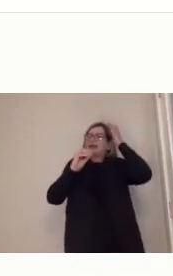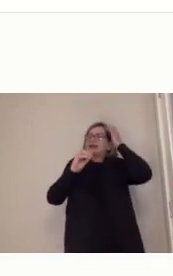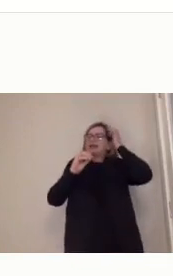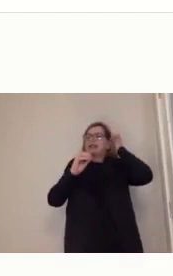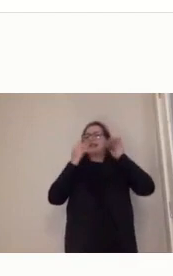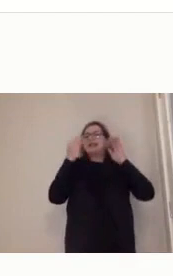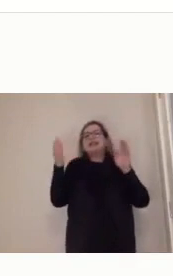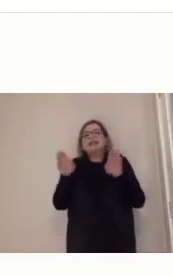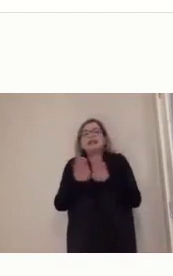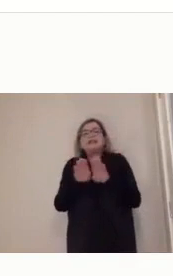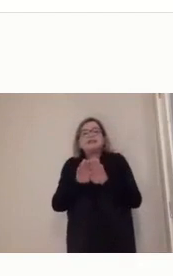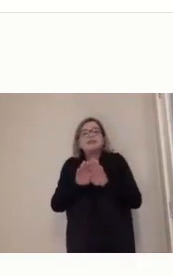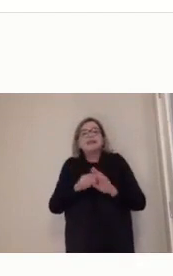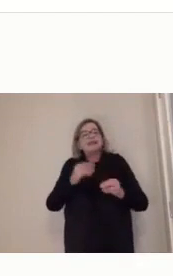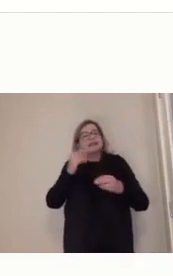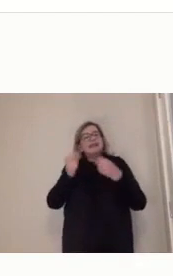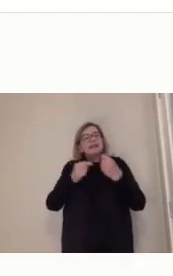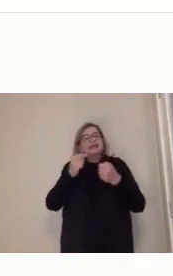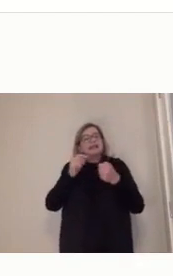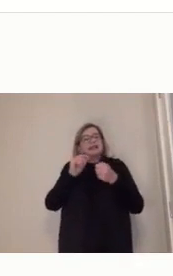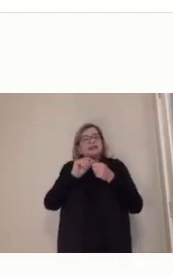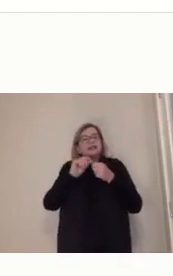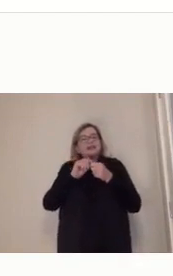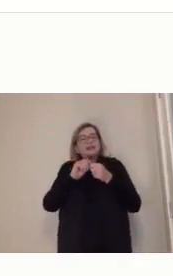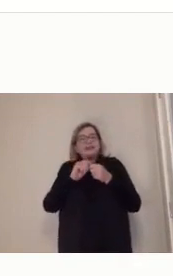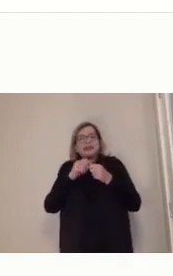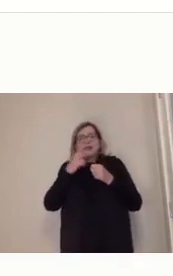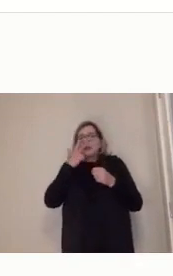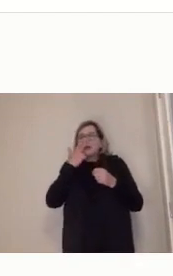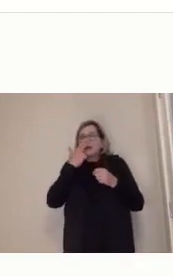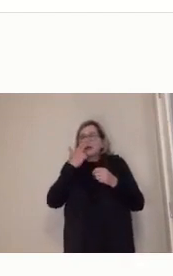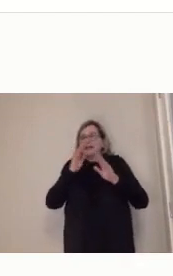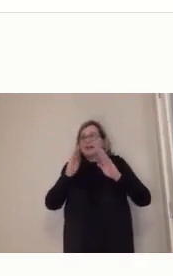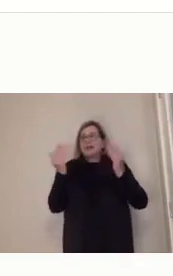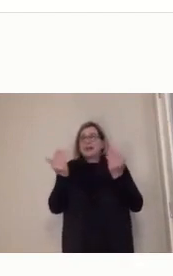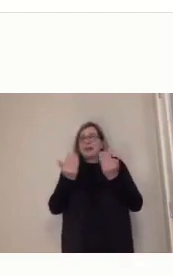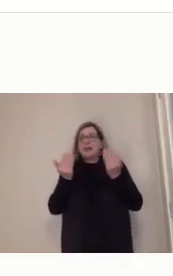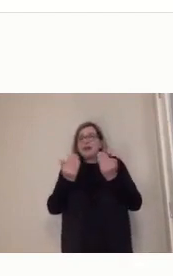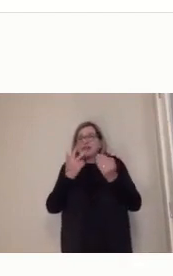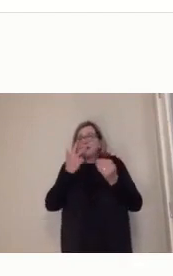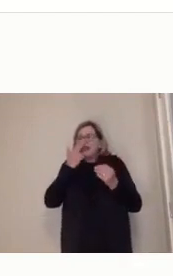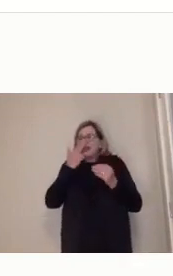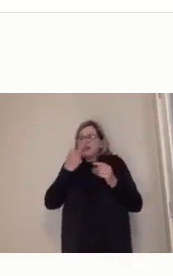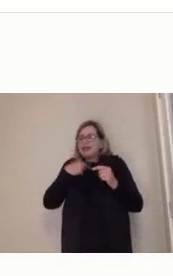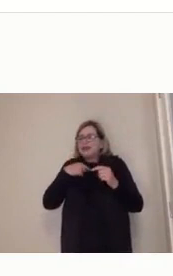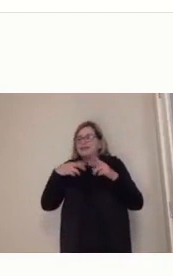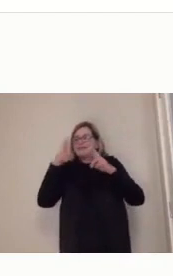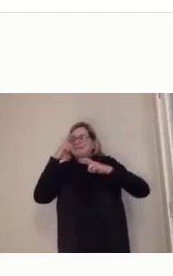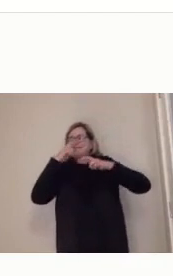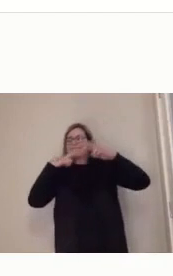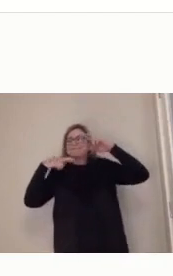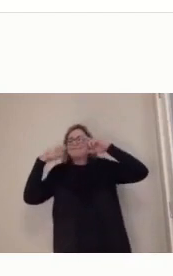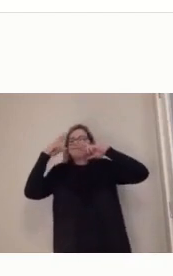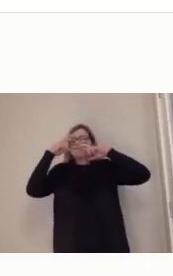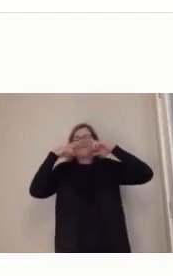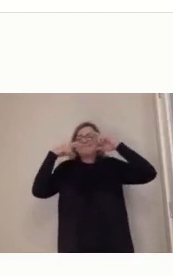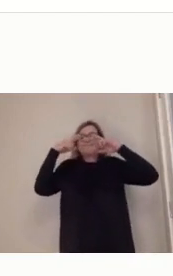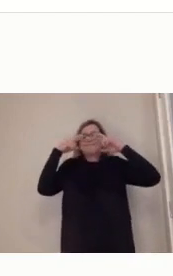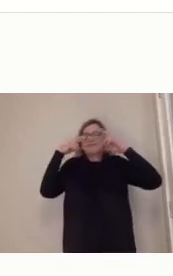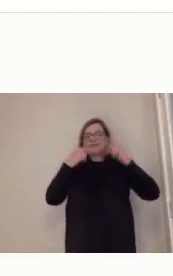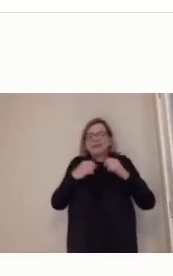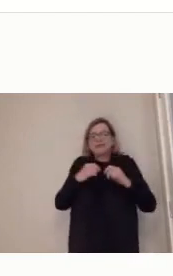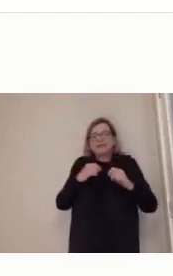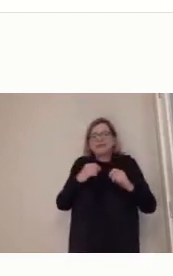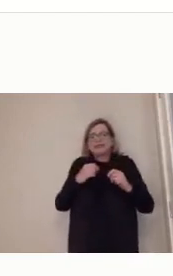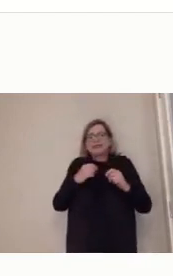todo mundo já sabe onde você está, você é monitorado naquele momento onde você está, então ela também te monitora, ela sabe qual é o